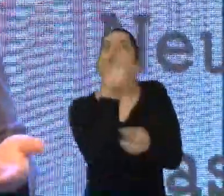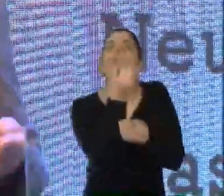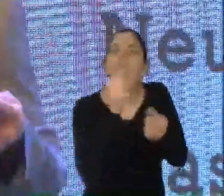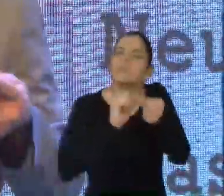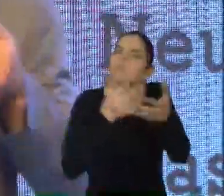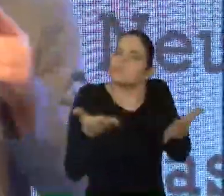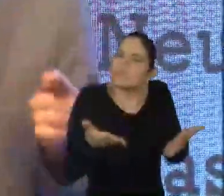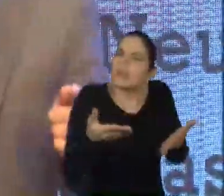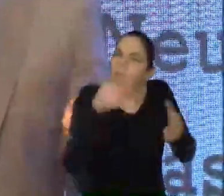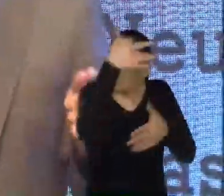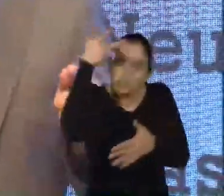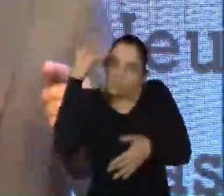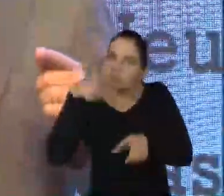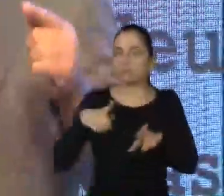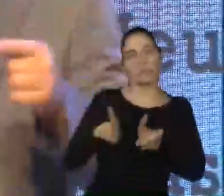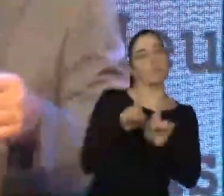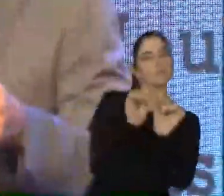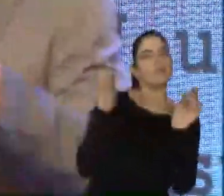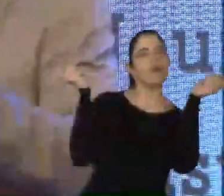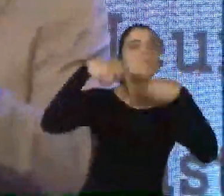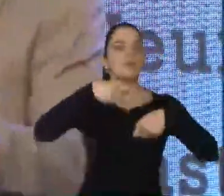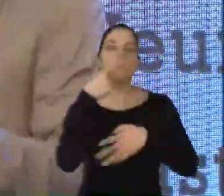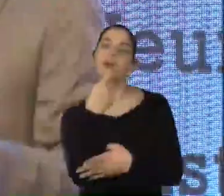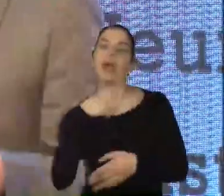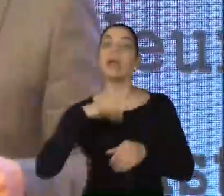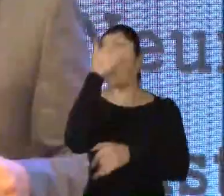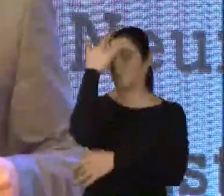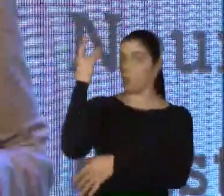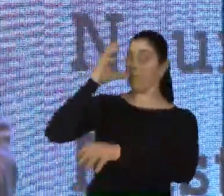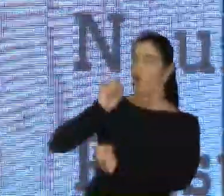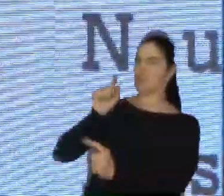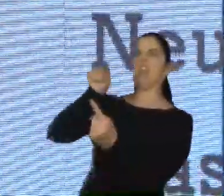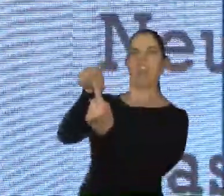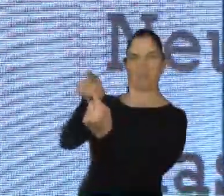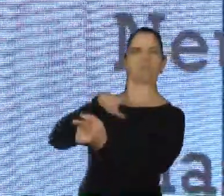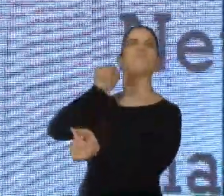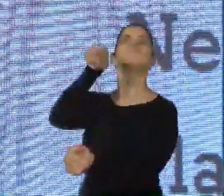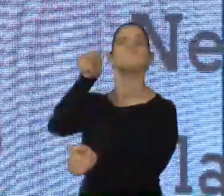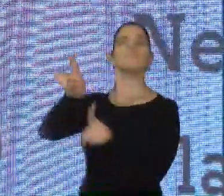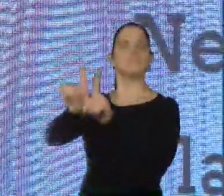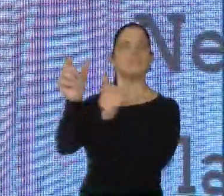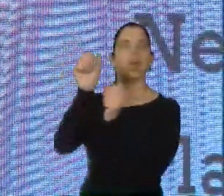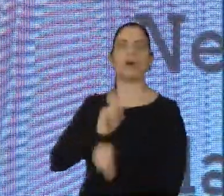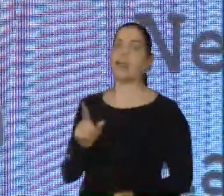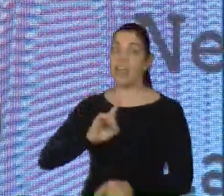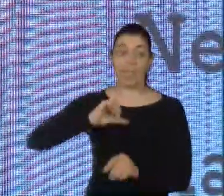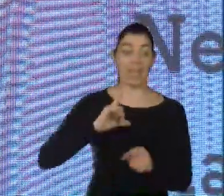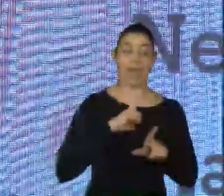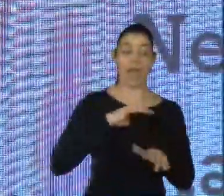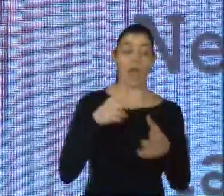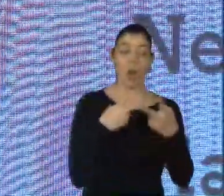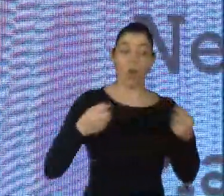biológica, mas ela não é capaz de dizer até onde uma pessoa pode chegar na vida. E quando eu falo que o ponto principal da